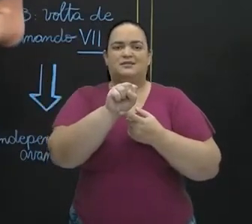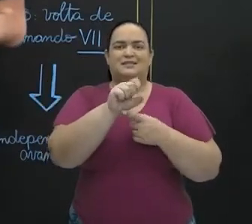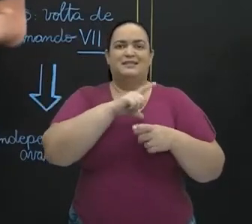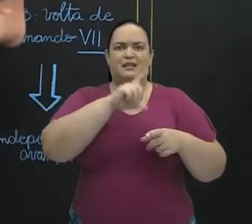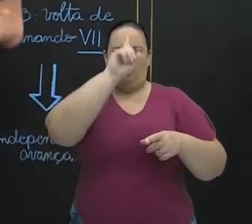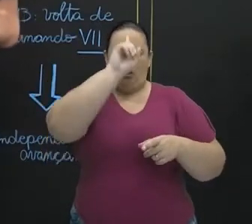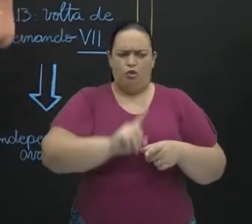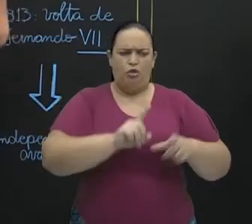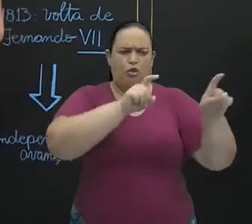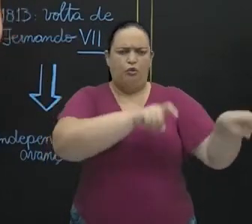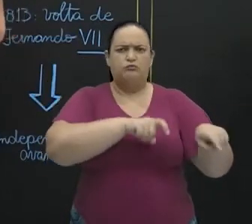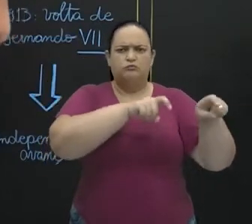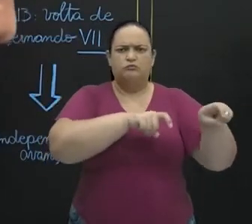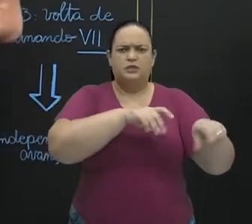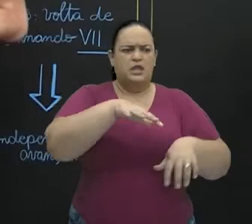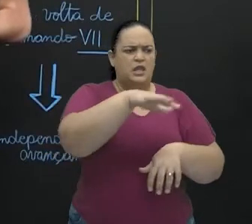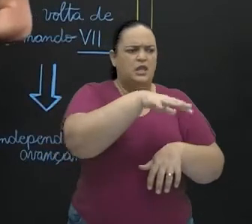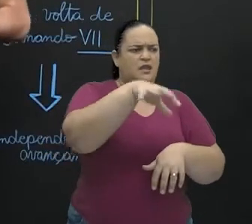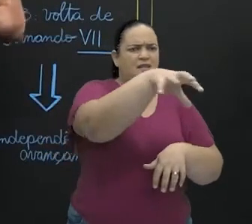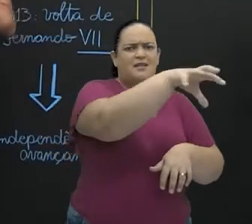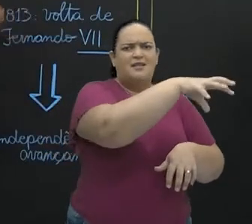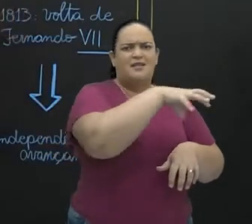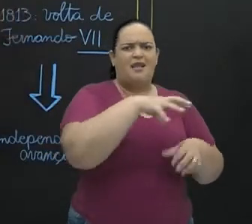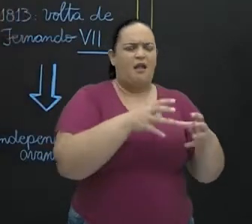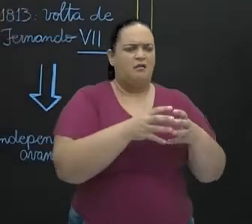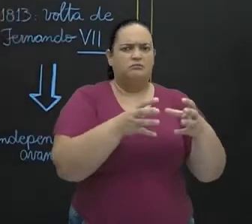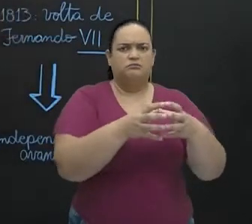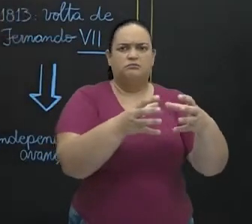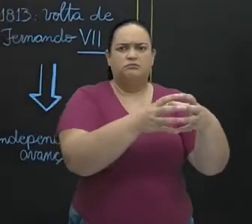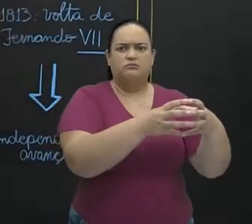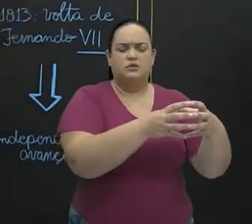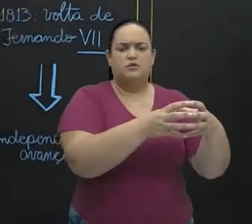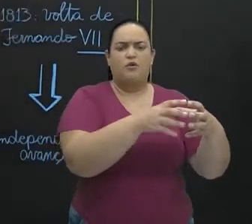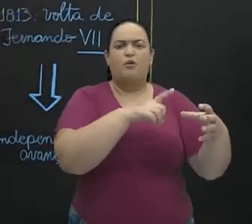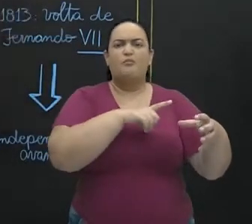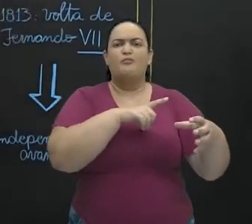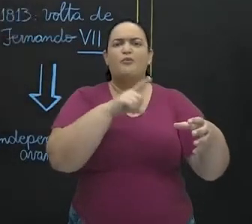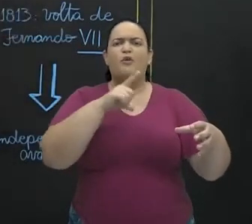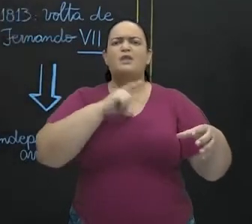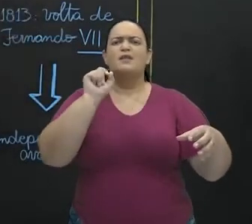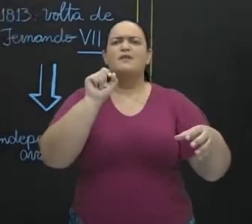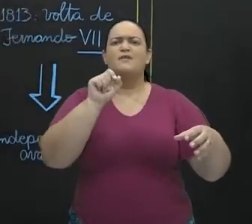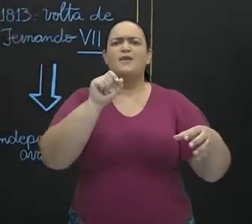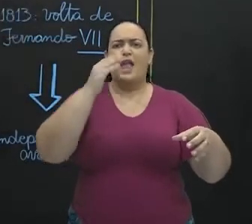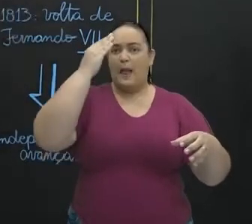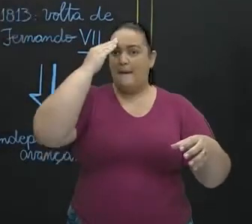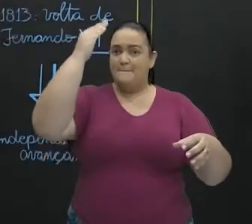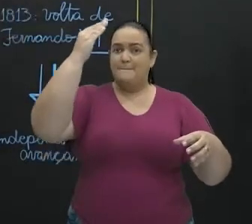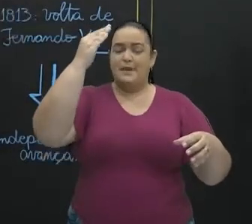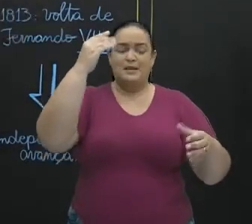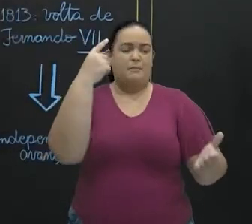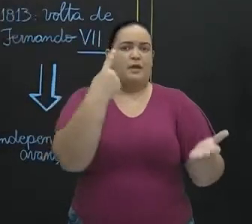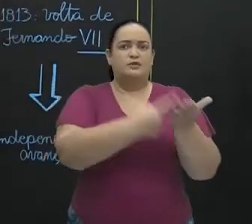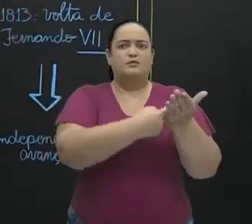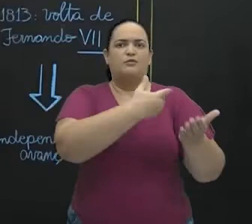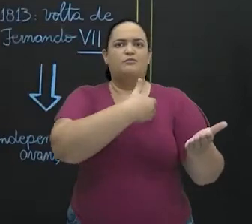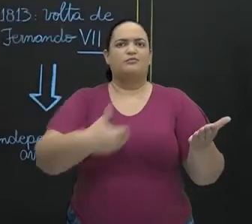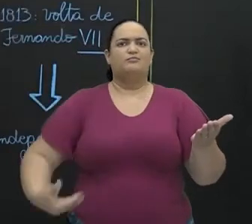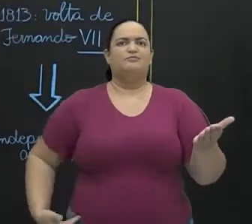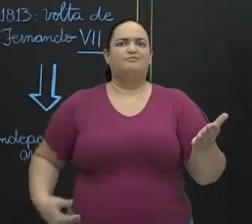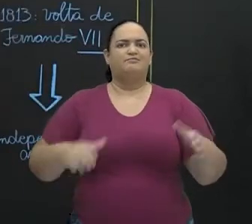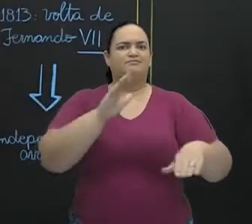e eram importantes elites locais, eles assumem, digamos assim, as principais tarefas de governo,